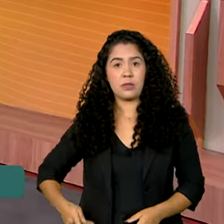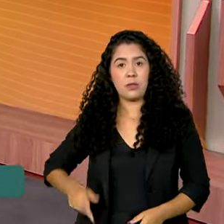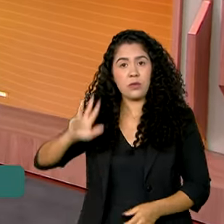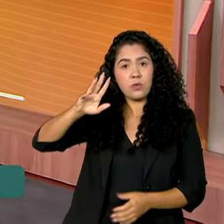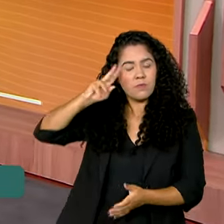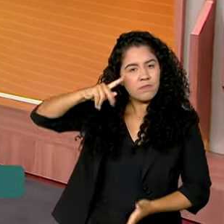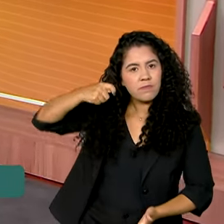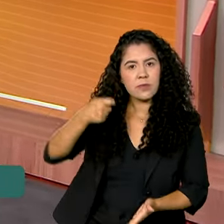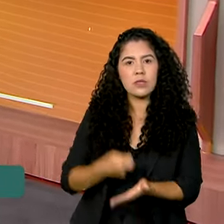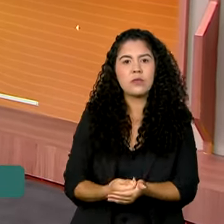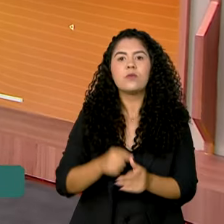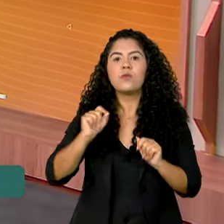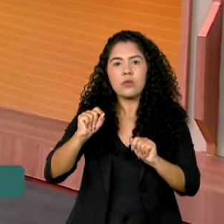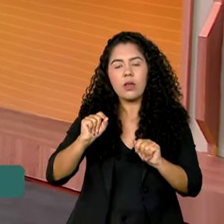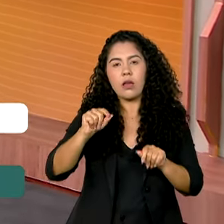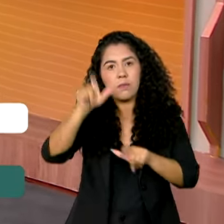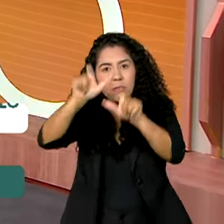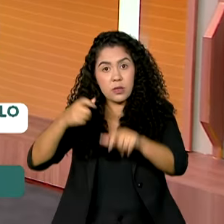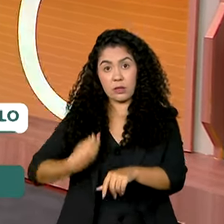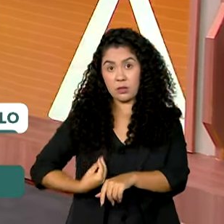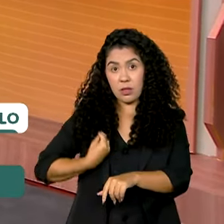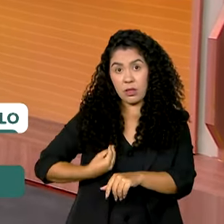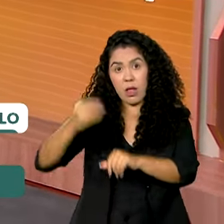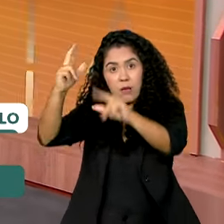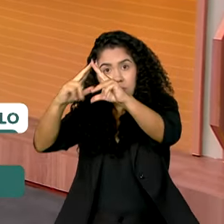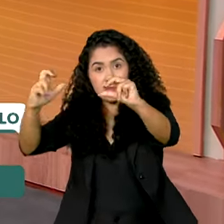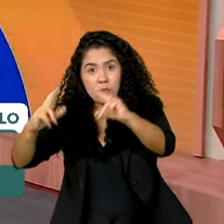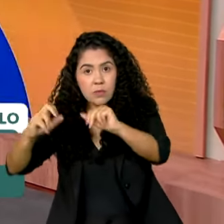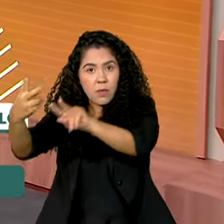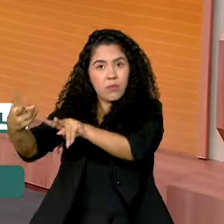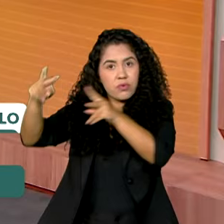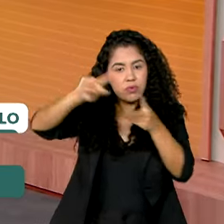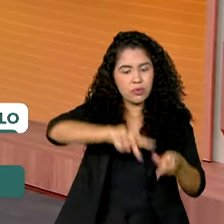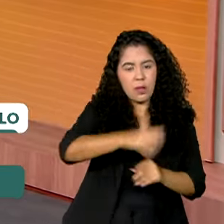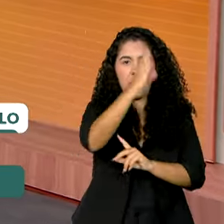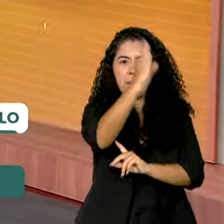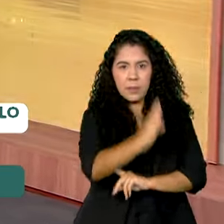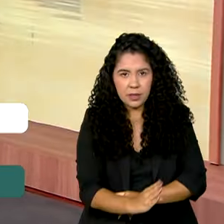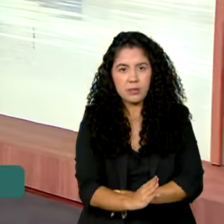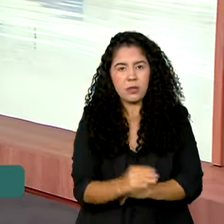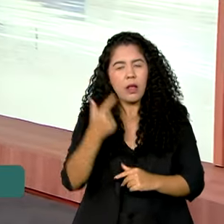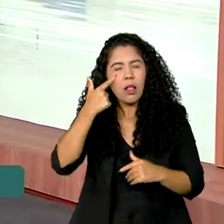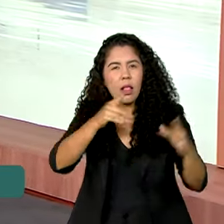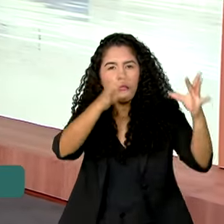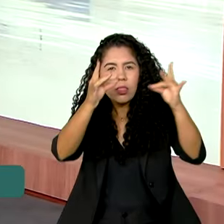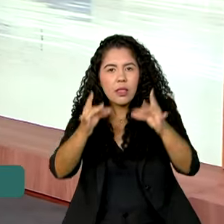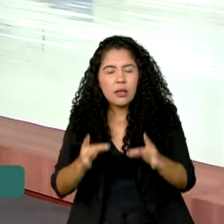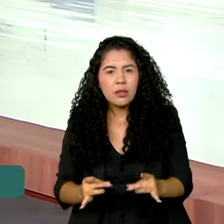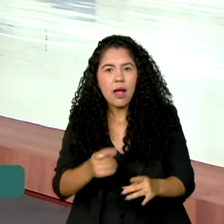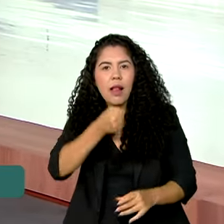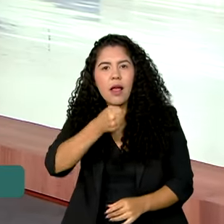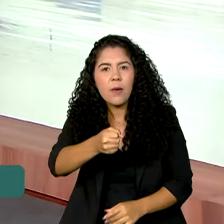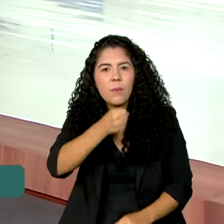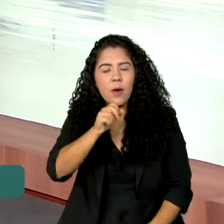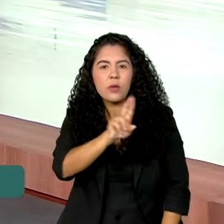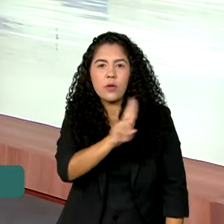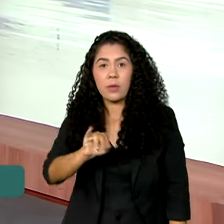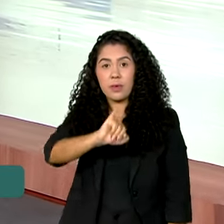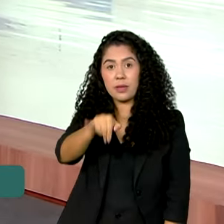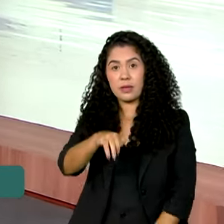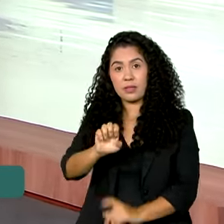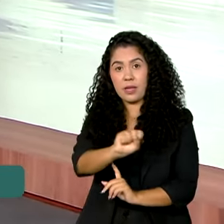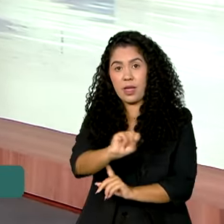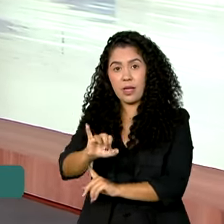realização de voos de repatriação de brasileiros no Líbano. Vamos então saber os detalhes com a repórter Jéssica Gonçalves,